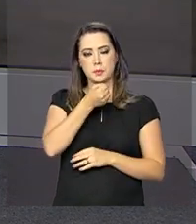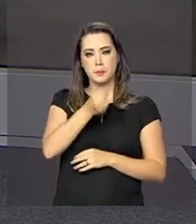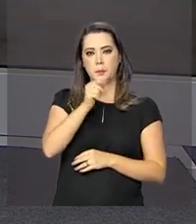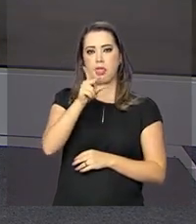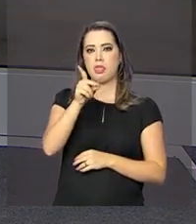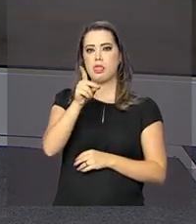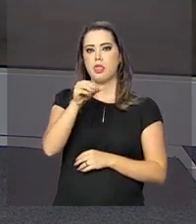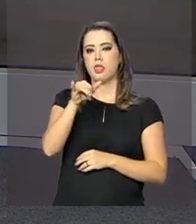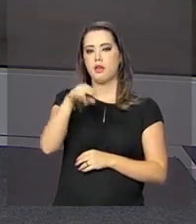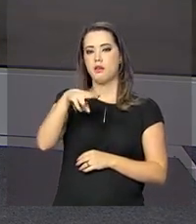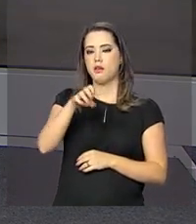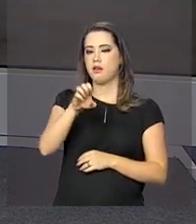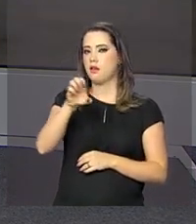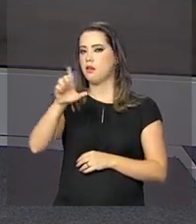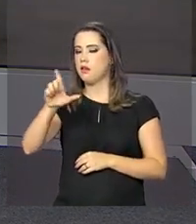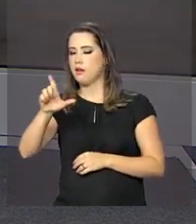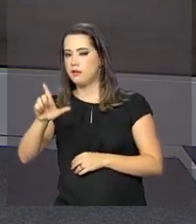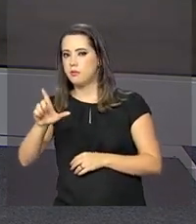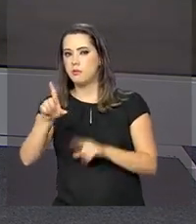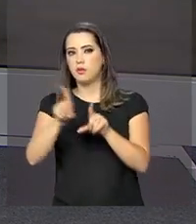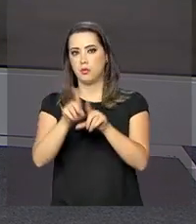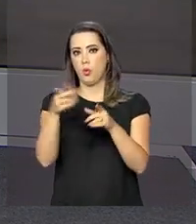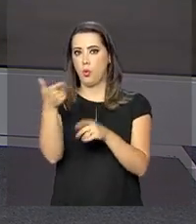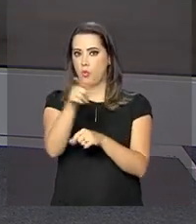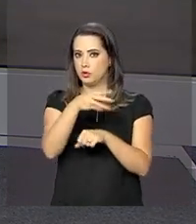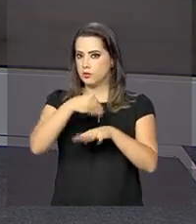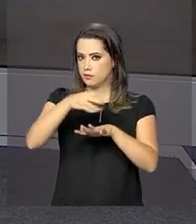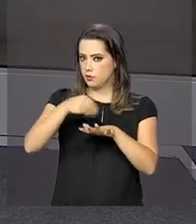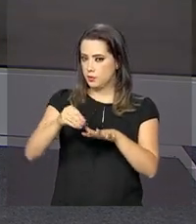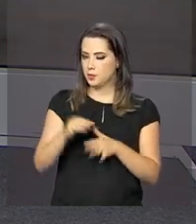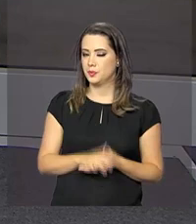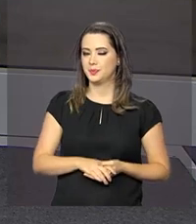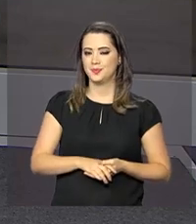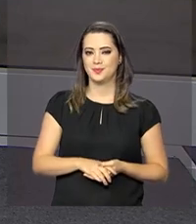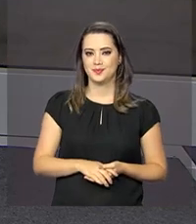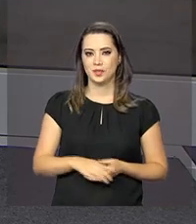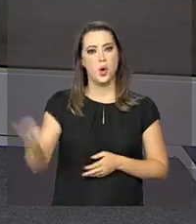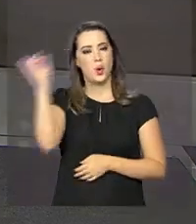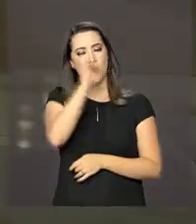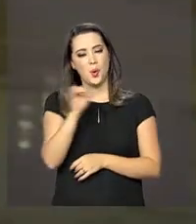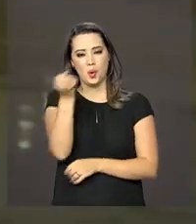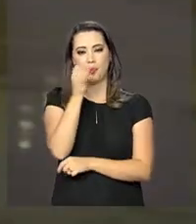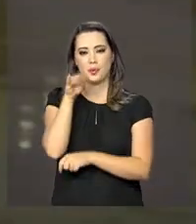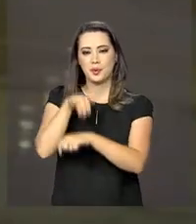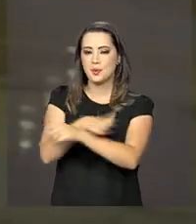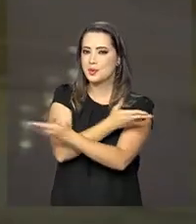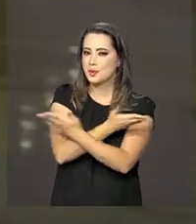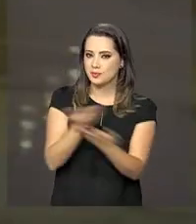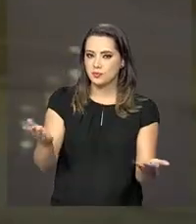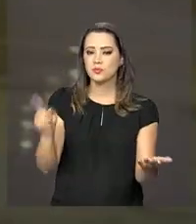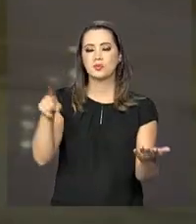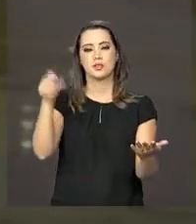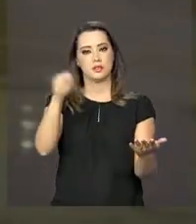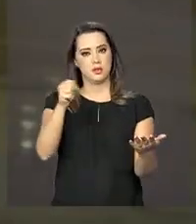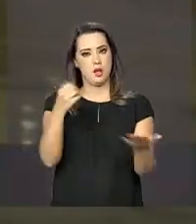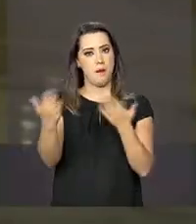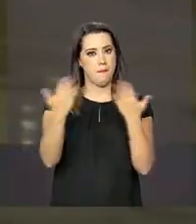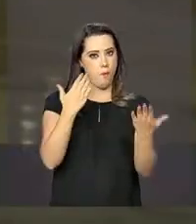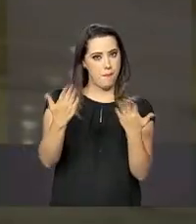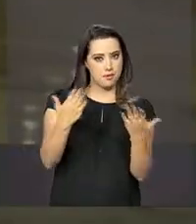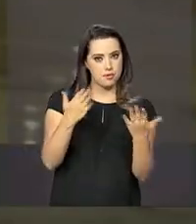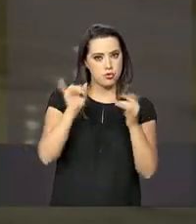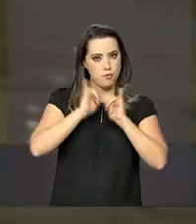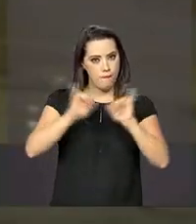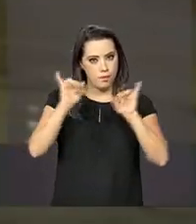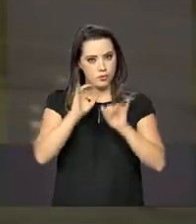tem mais informações para a gente. Oi, Dani, boa noite para você. Oi, Roberto, boa noite. Boa noite a todos. É isso mesmo, o balanço divulgado